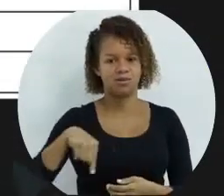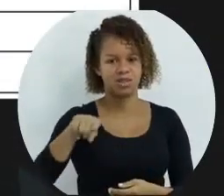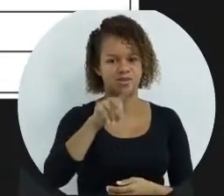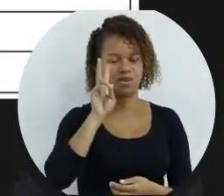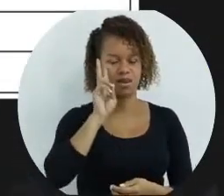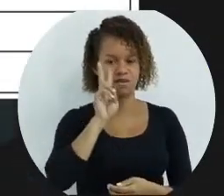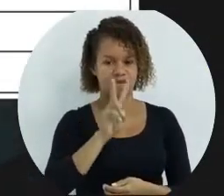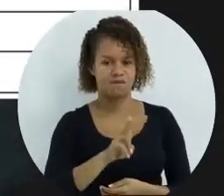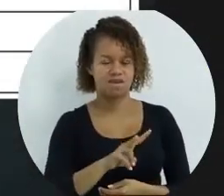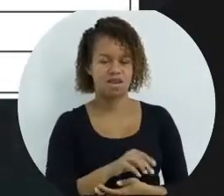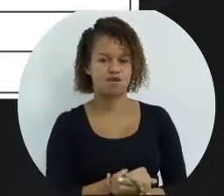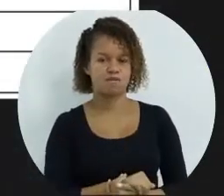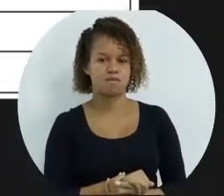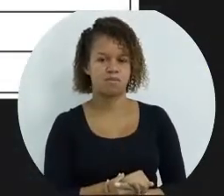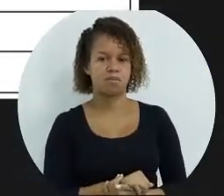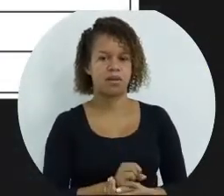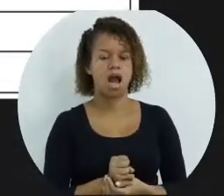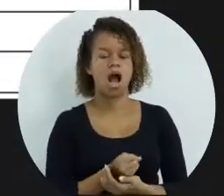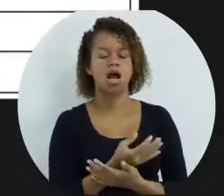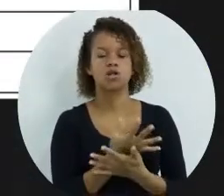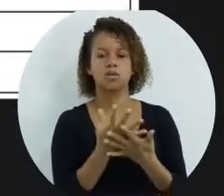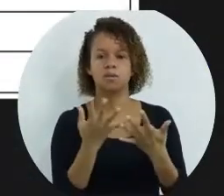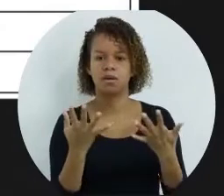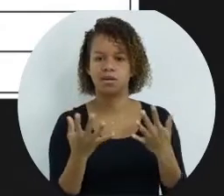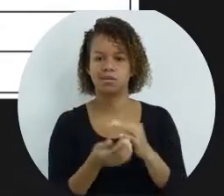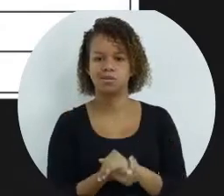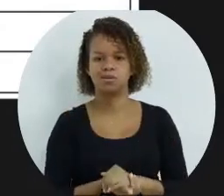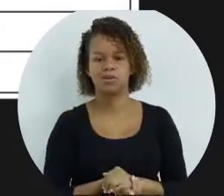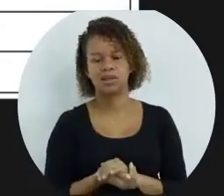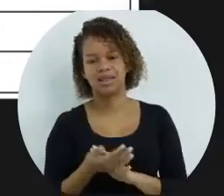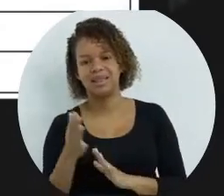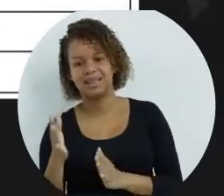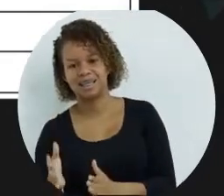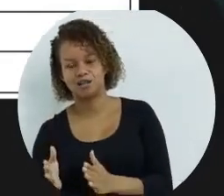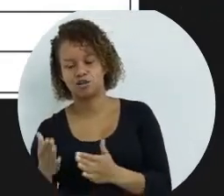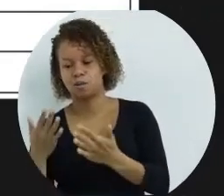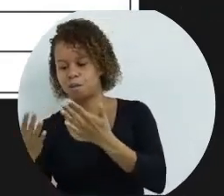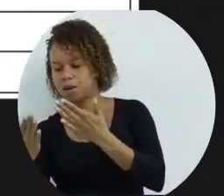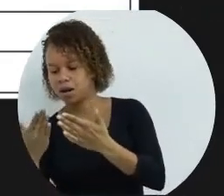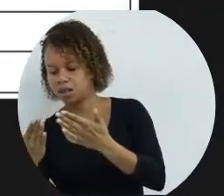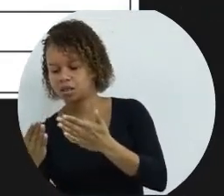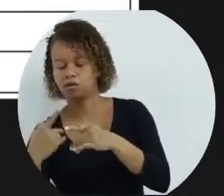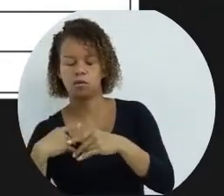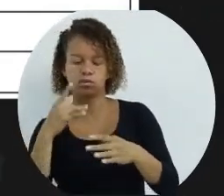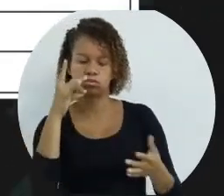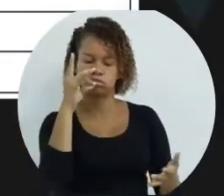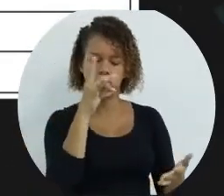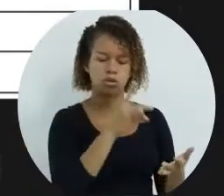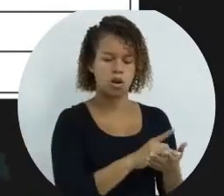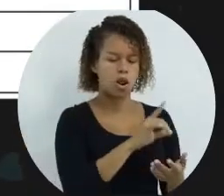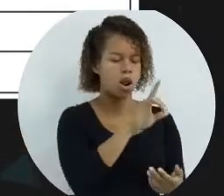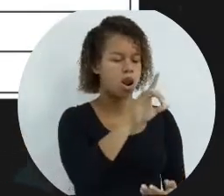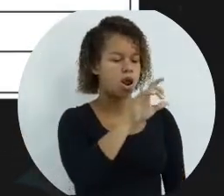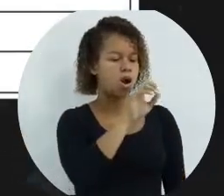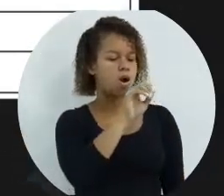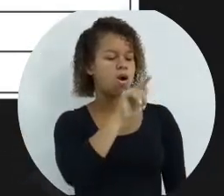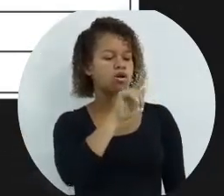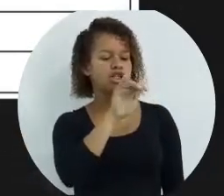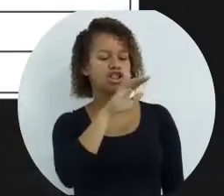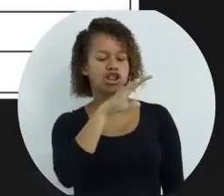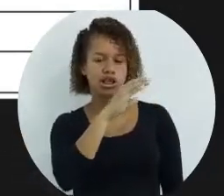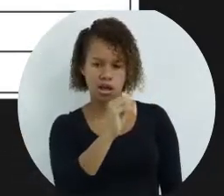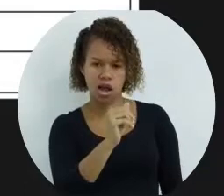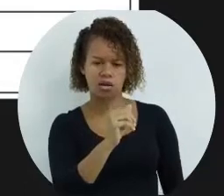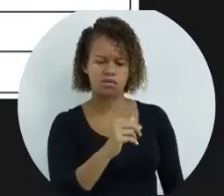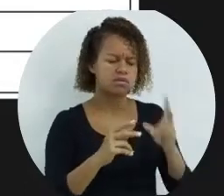vai ver as operações, tanto comparativas quanto lógicas, e o que vem primeiro